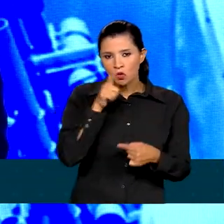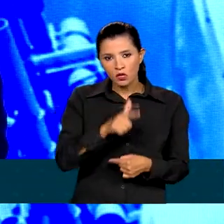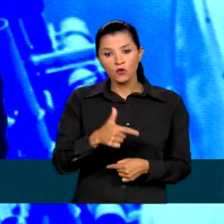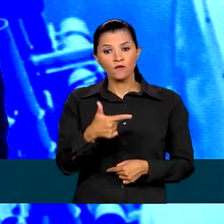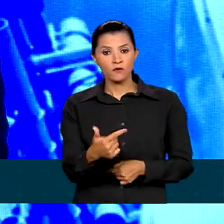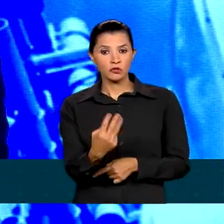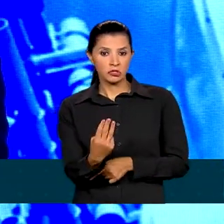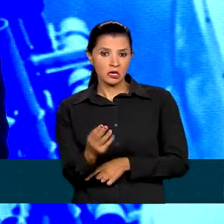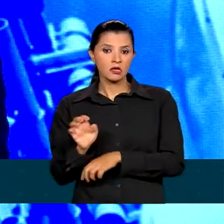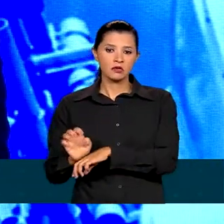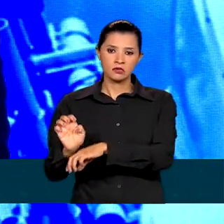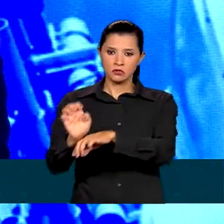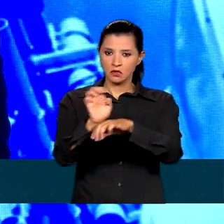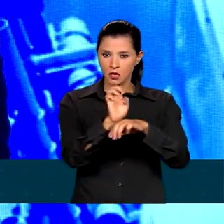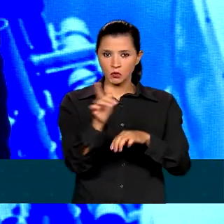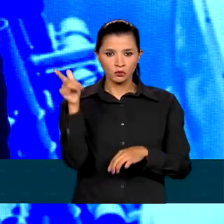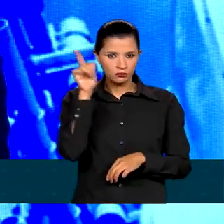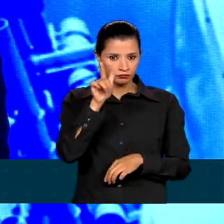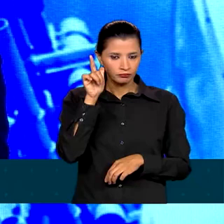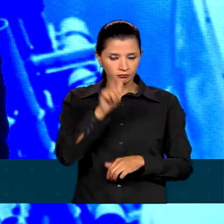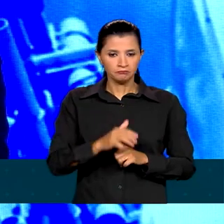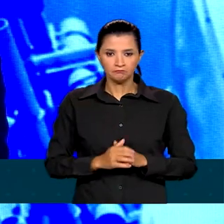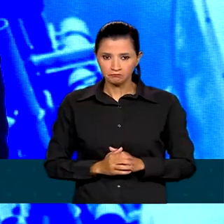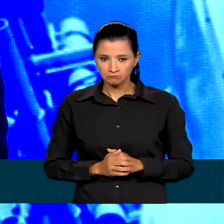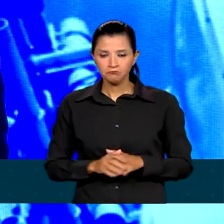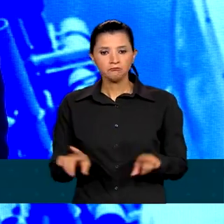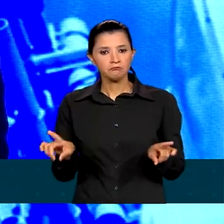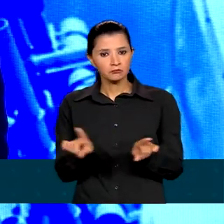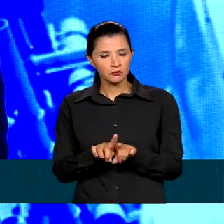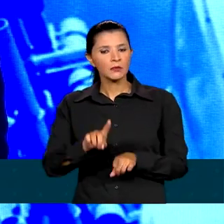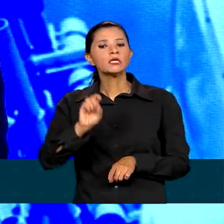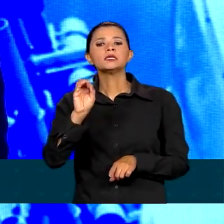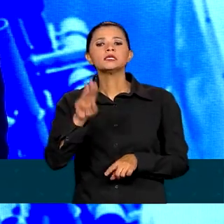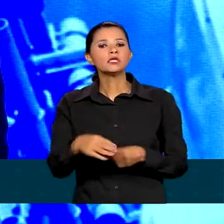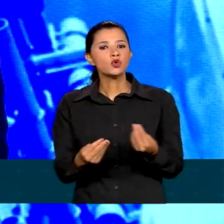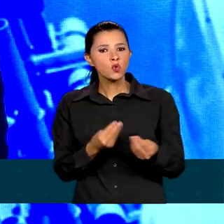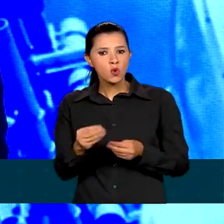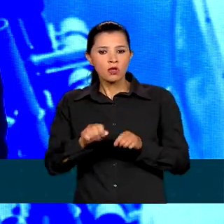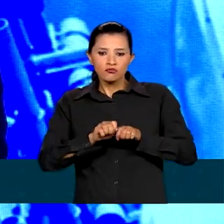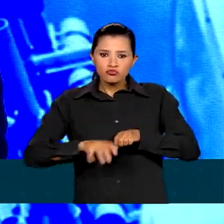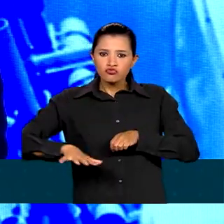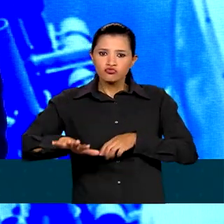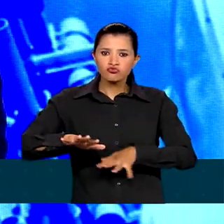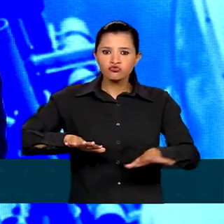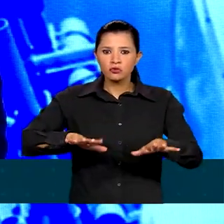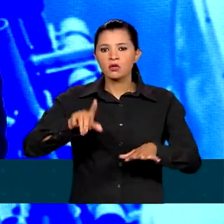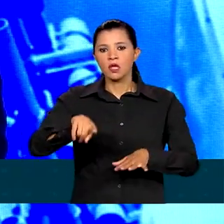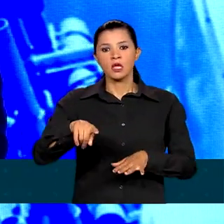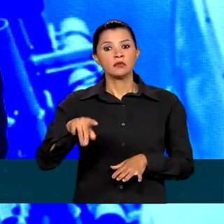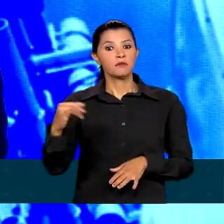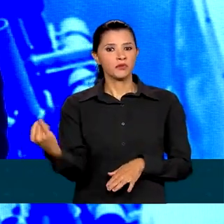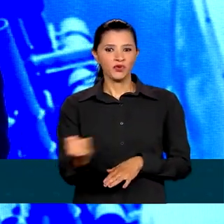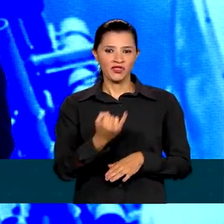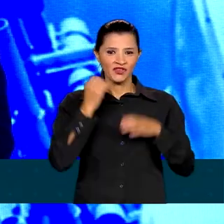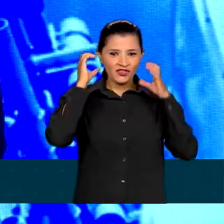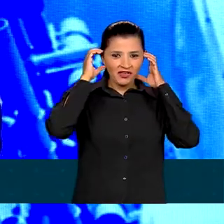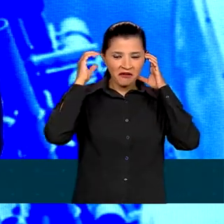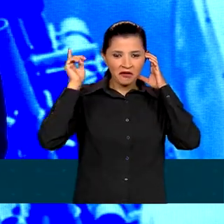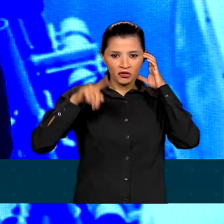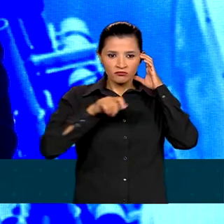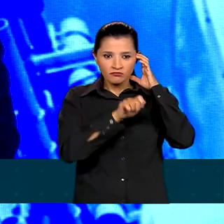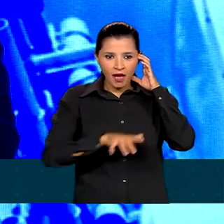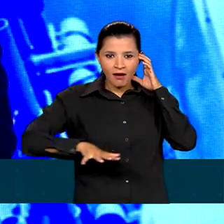estados da federação, buscando, sim, massificar esse importante veículo de